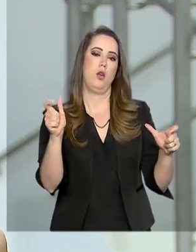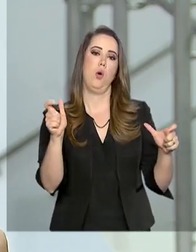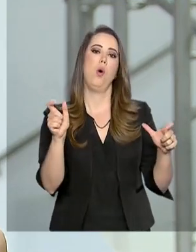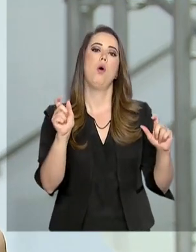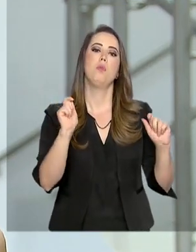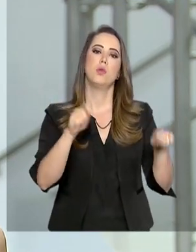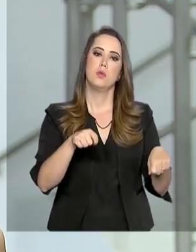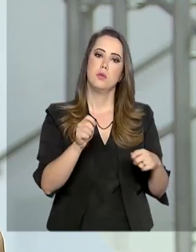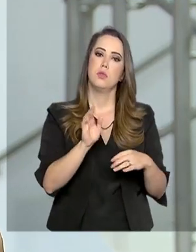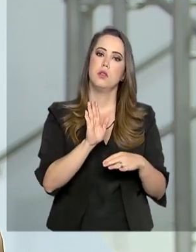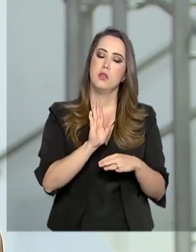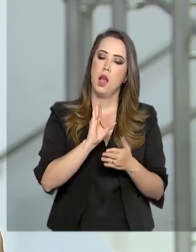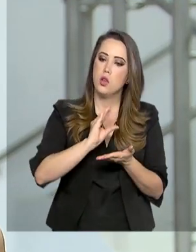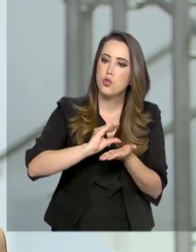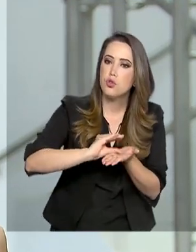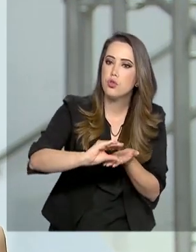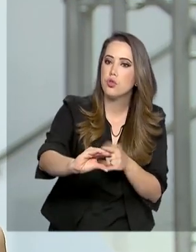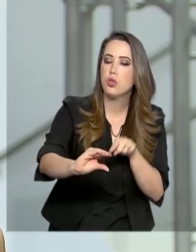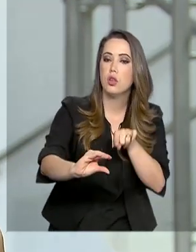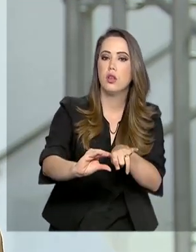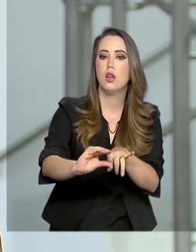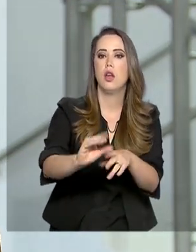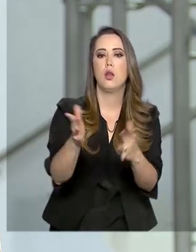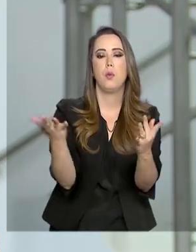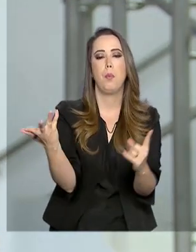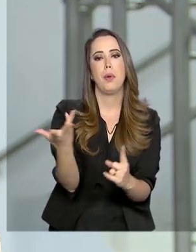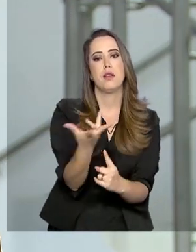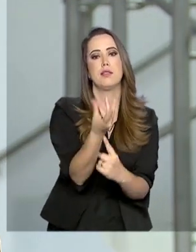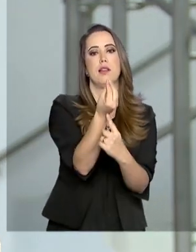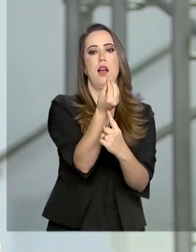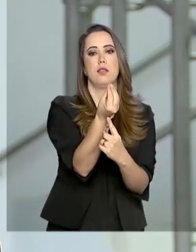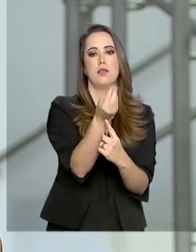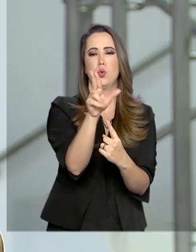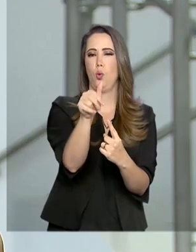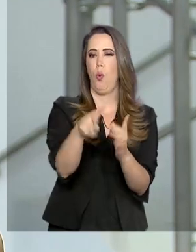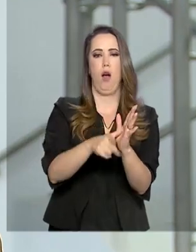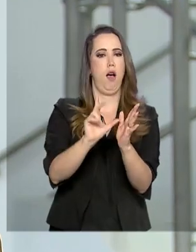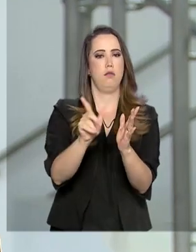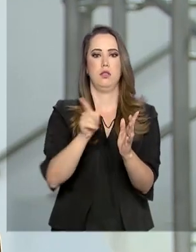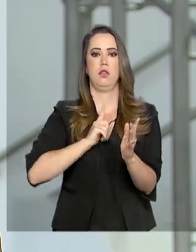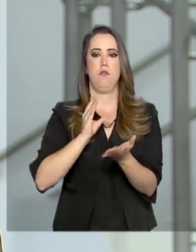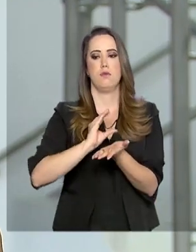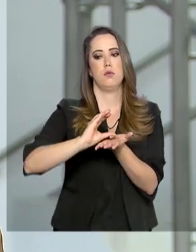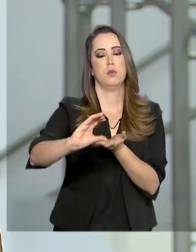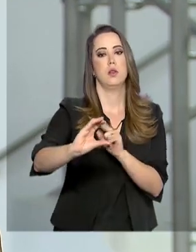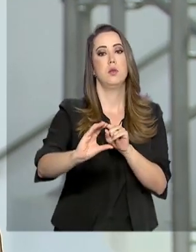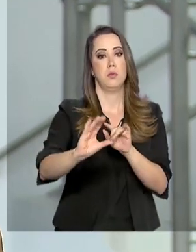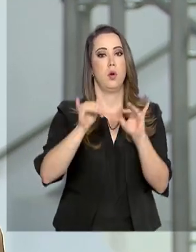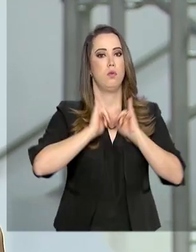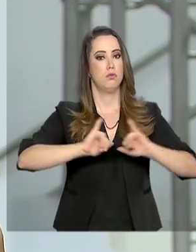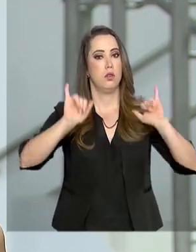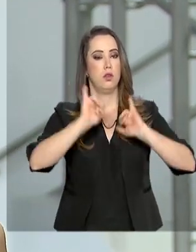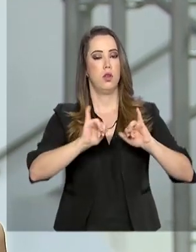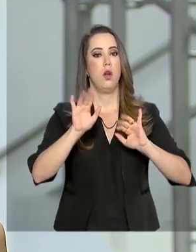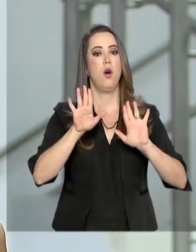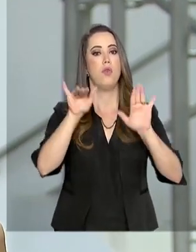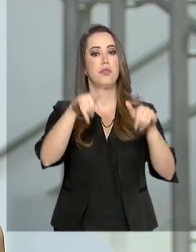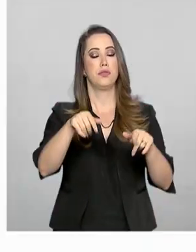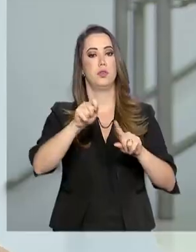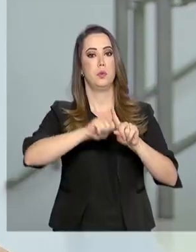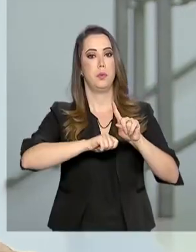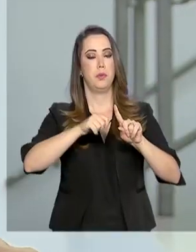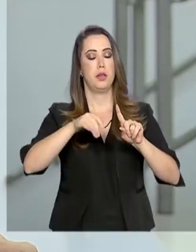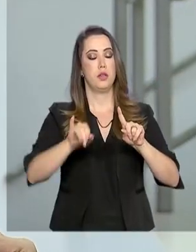fomento às artes jamais realizado no nosso país para ser lançado muito em breve, no final desse mês de